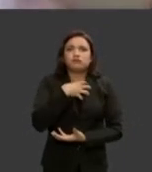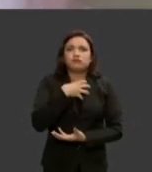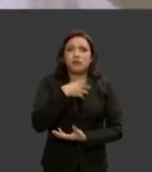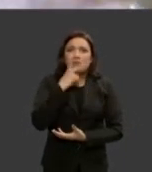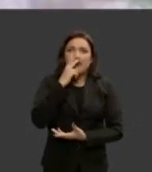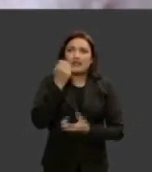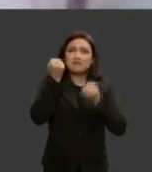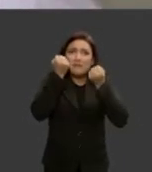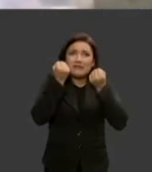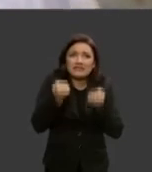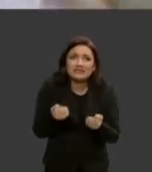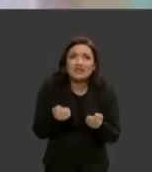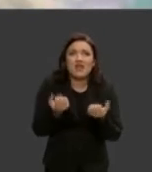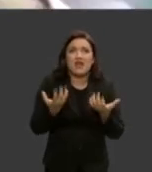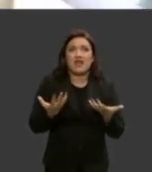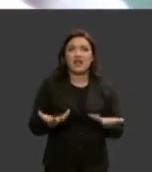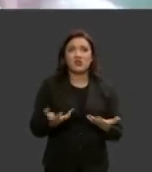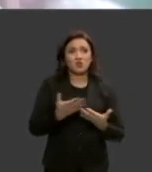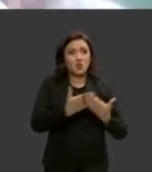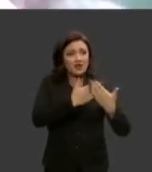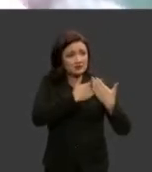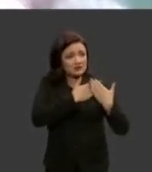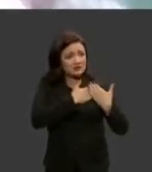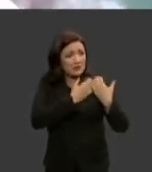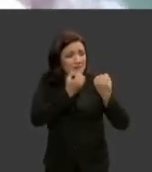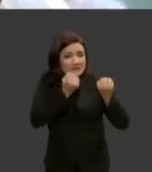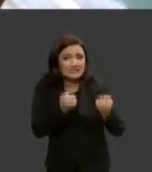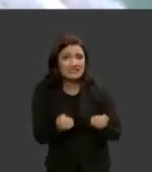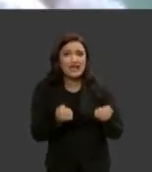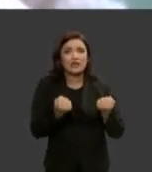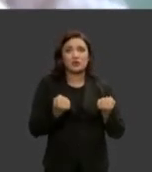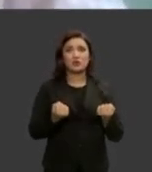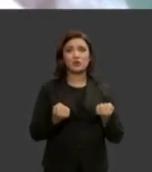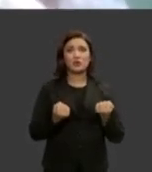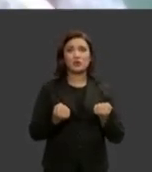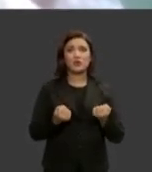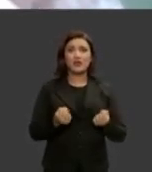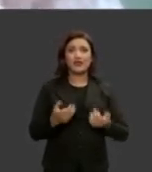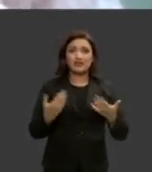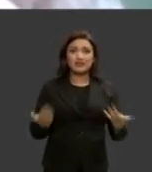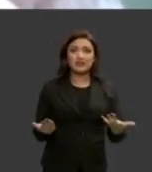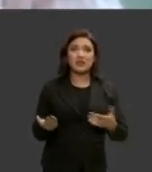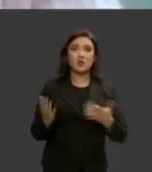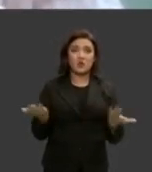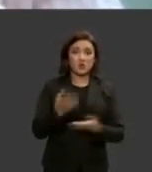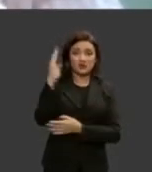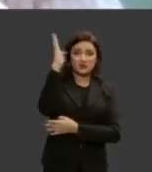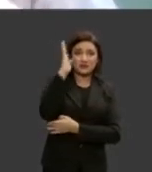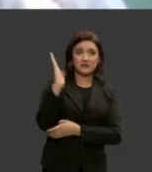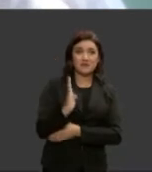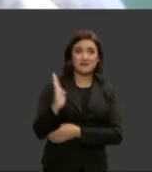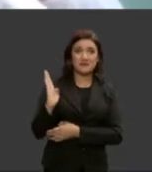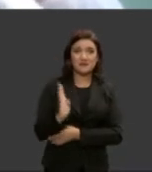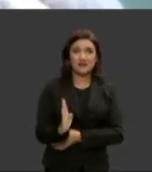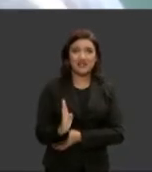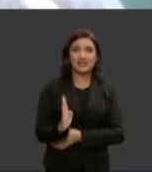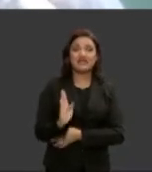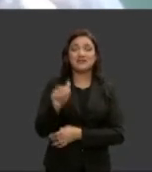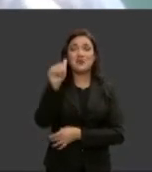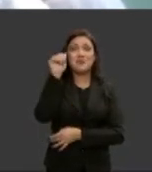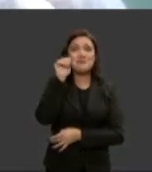vocês não tem ideia o peso da responsabilidade temos no nosso país ainda queridos mulheres